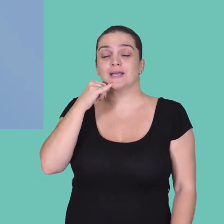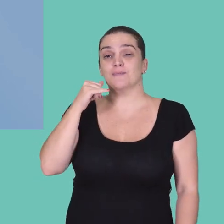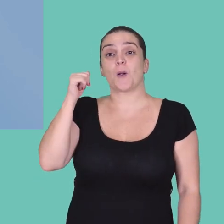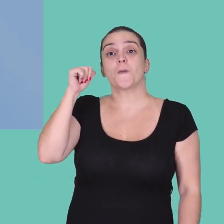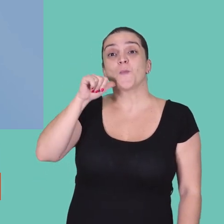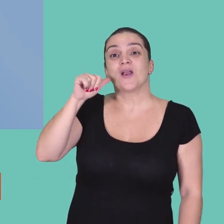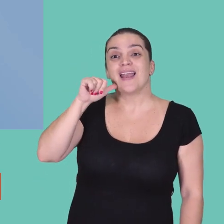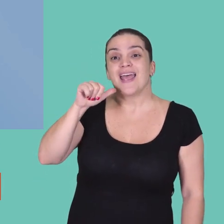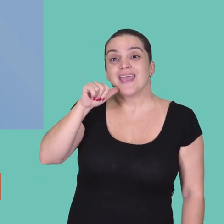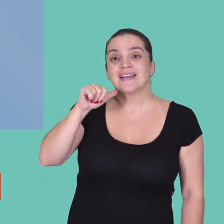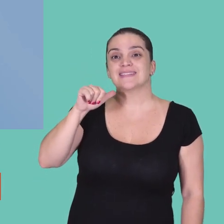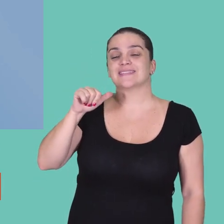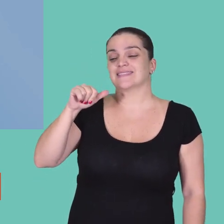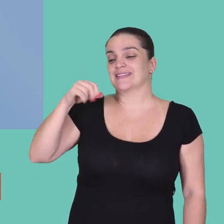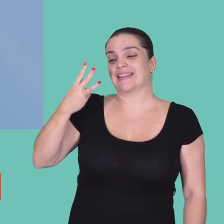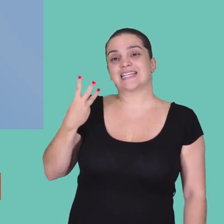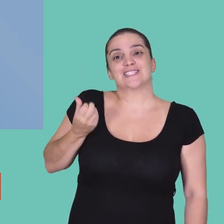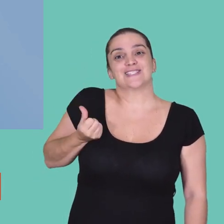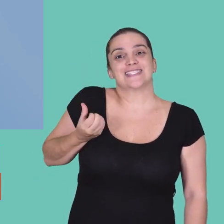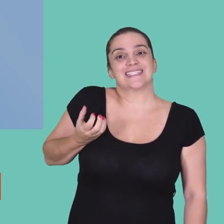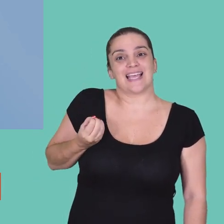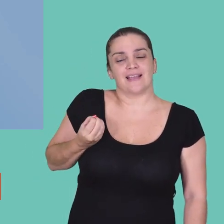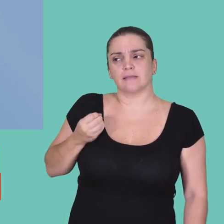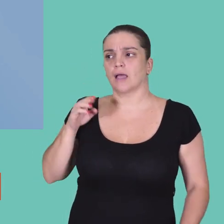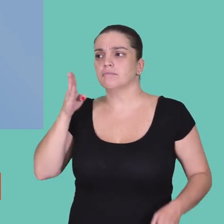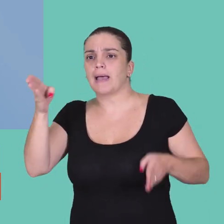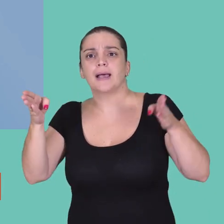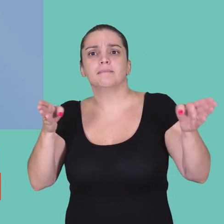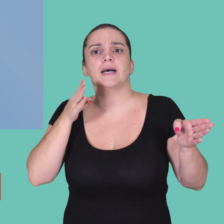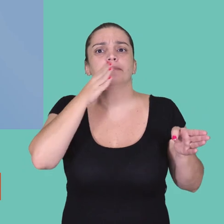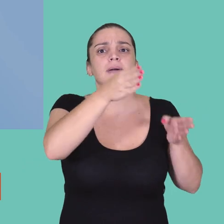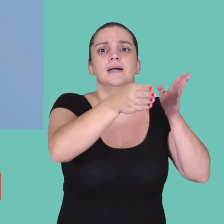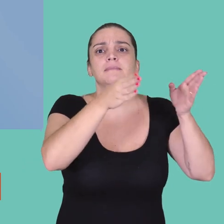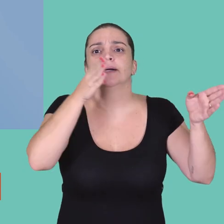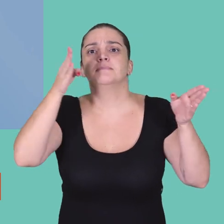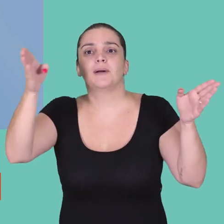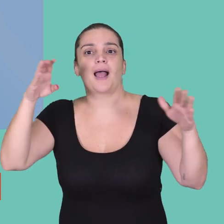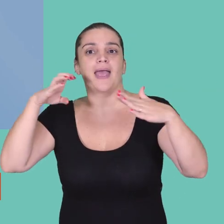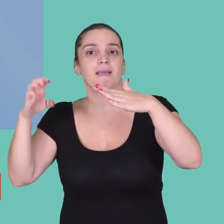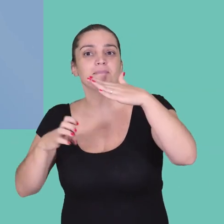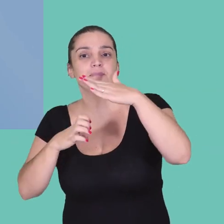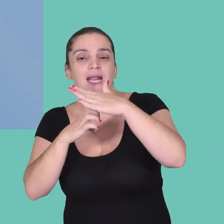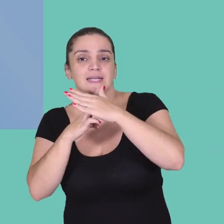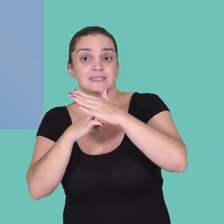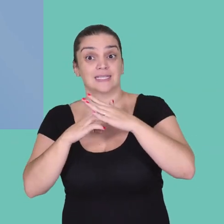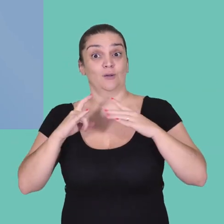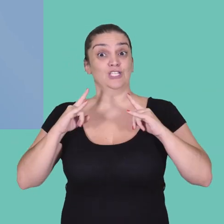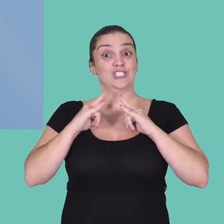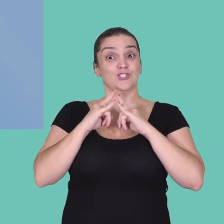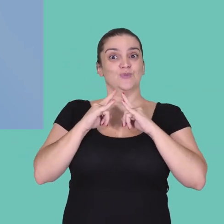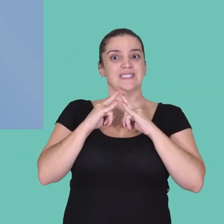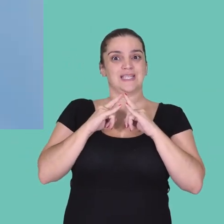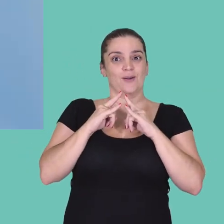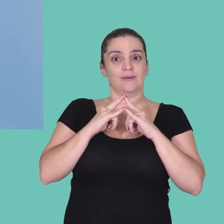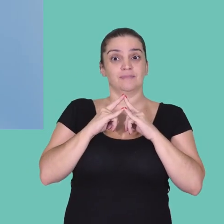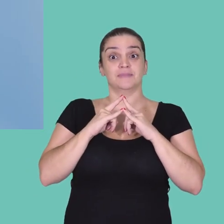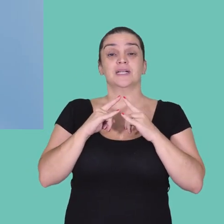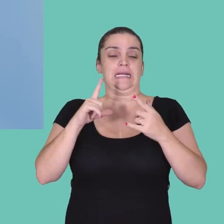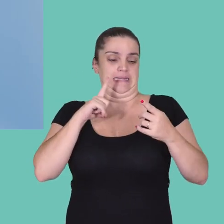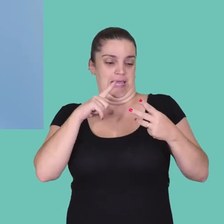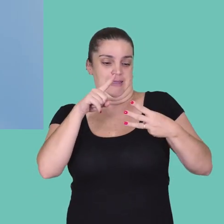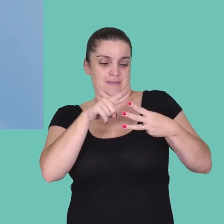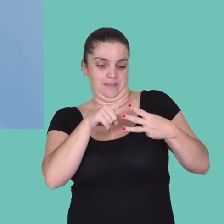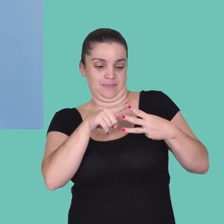360, que vai nas empresas e traz esse olhar de diversidade para dentro da empresa. Então, as instituições. E no